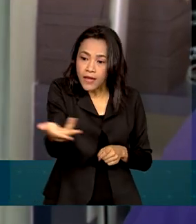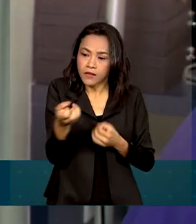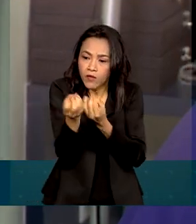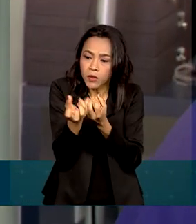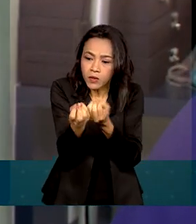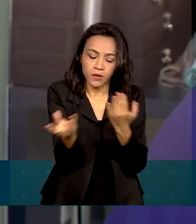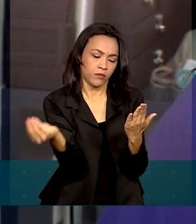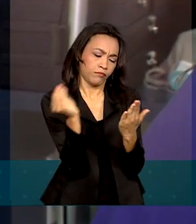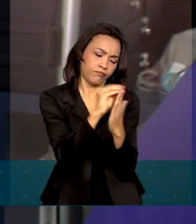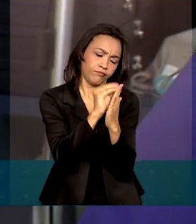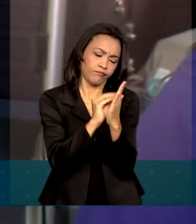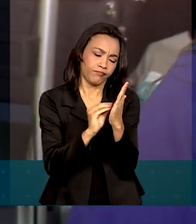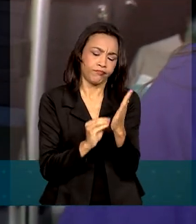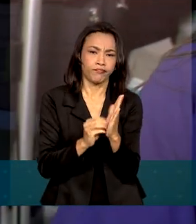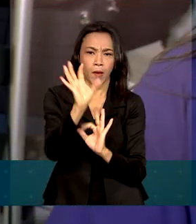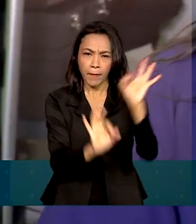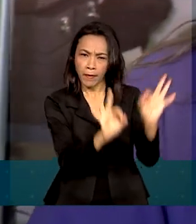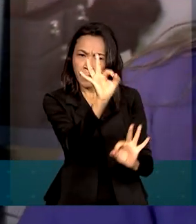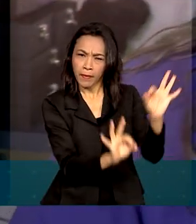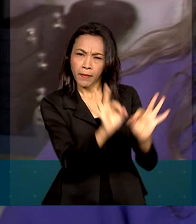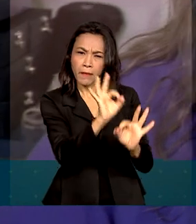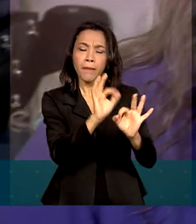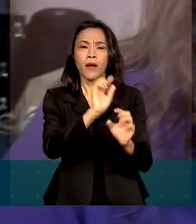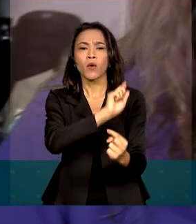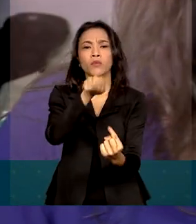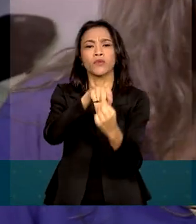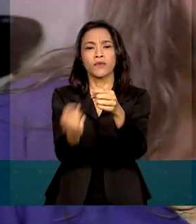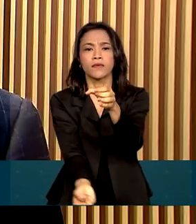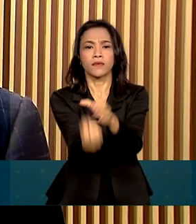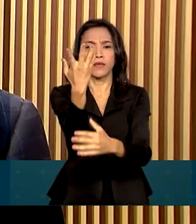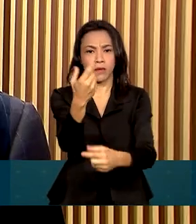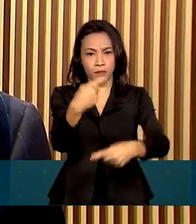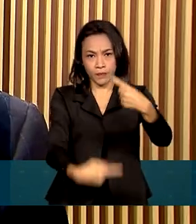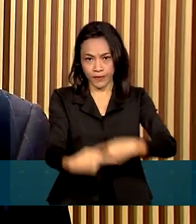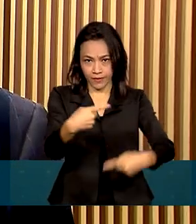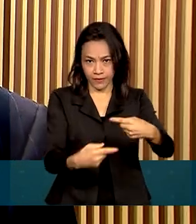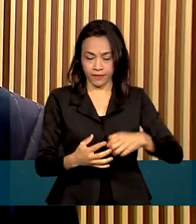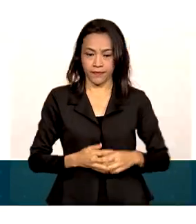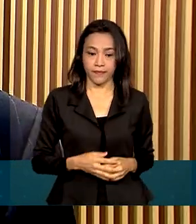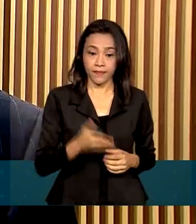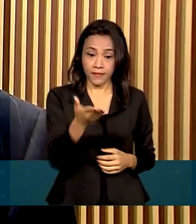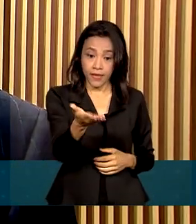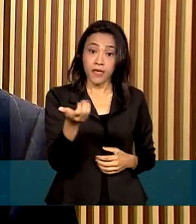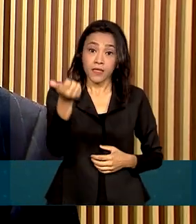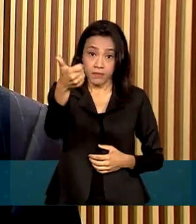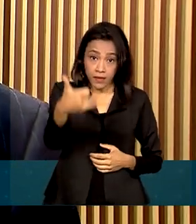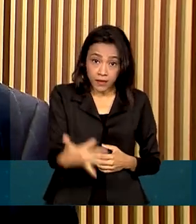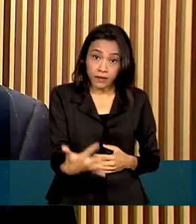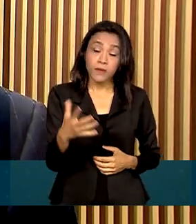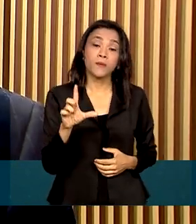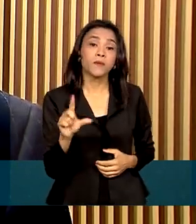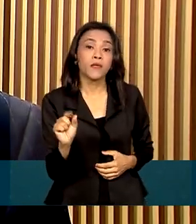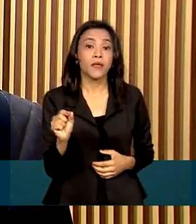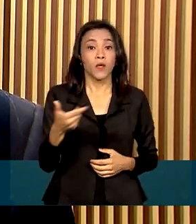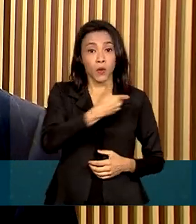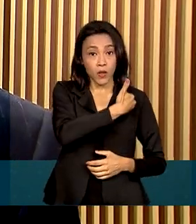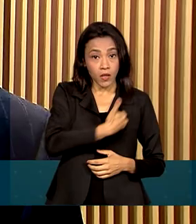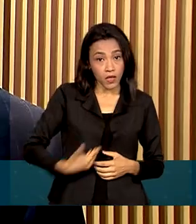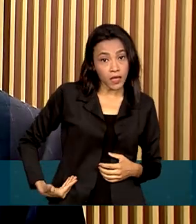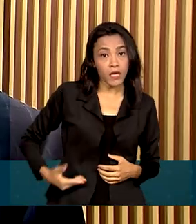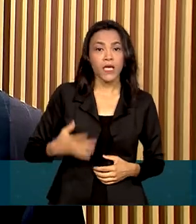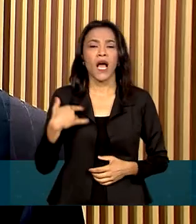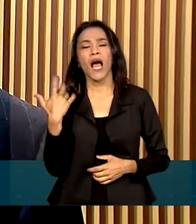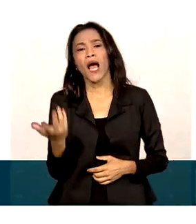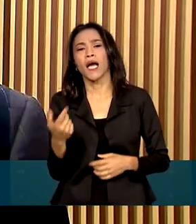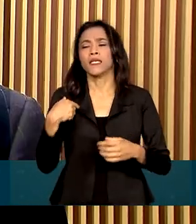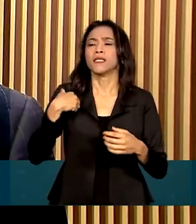planejamento e no desenvolvimento de políticas públicas. Ele gera um certificado. A partir daí, o Estado já não discute